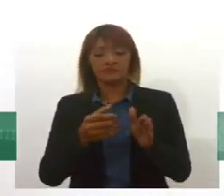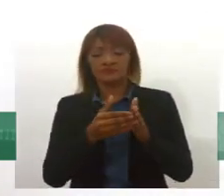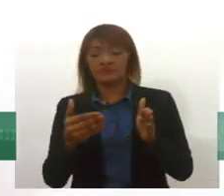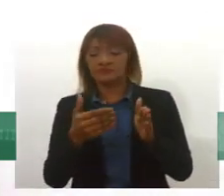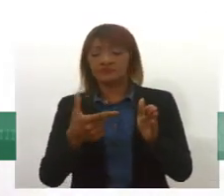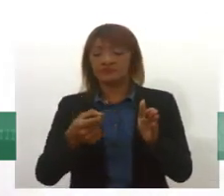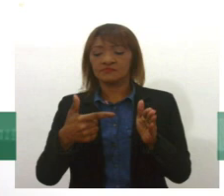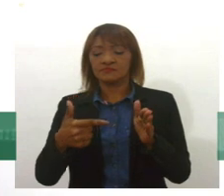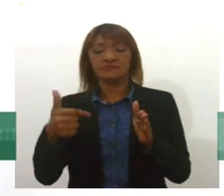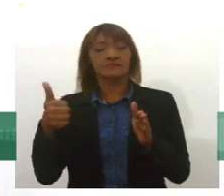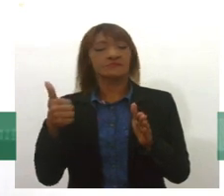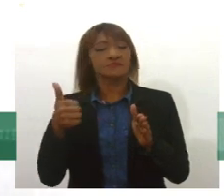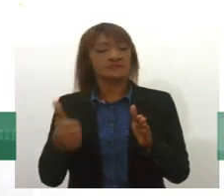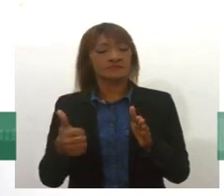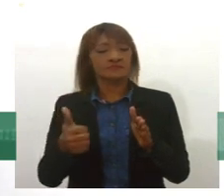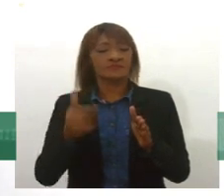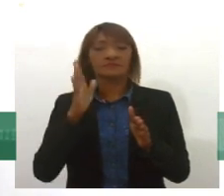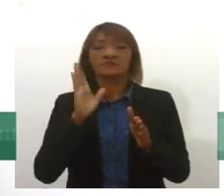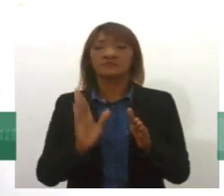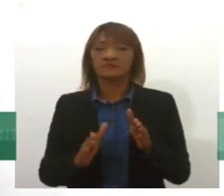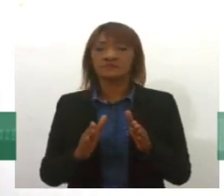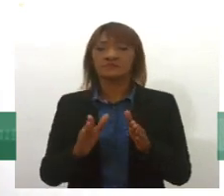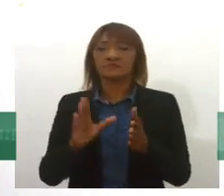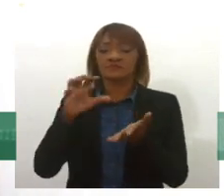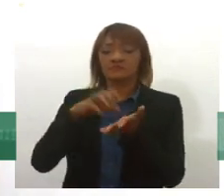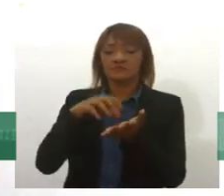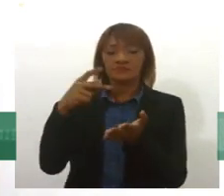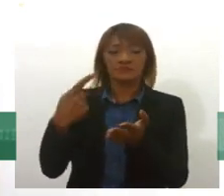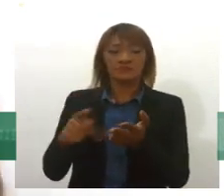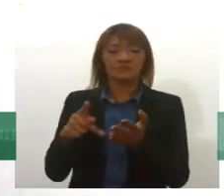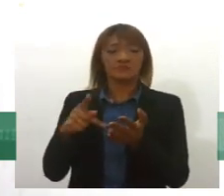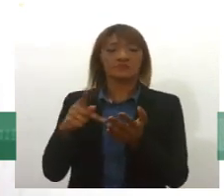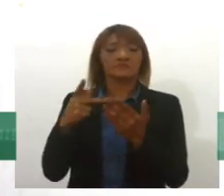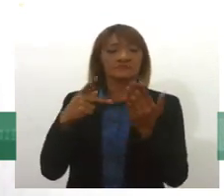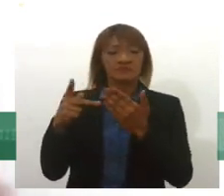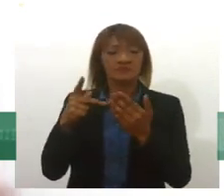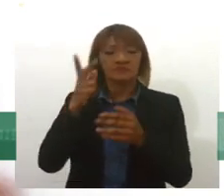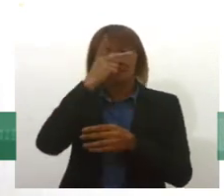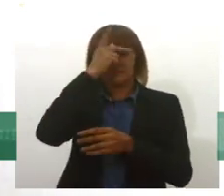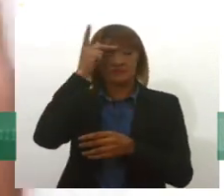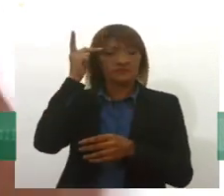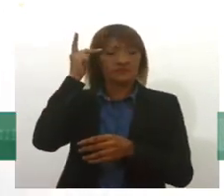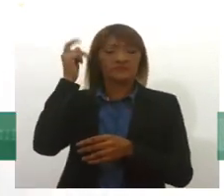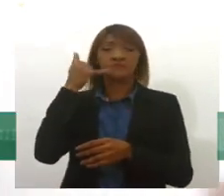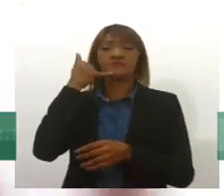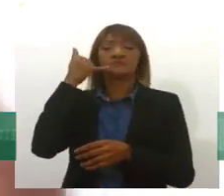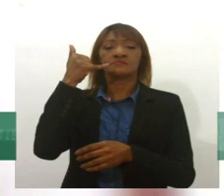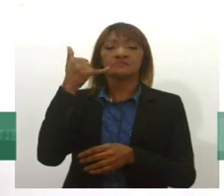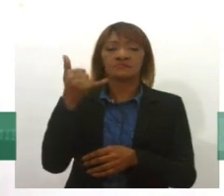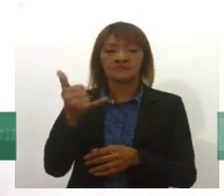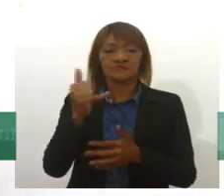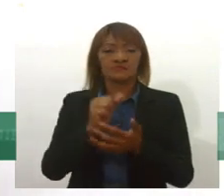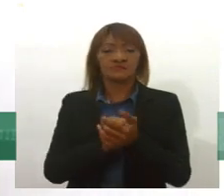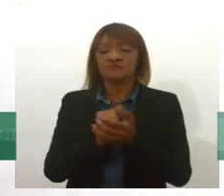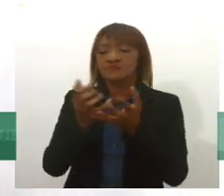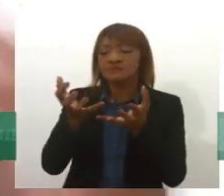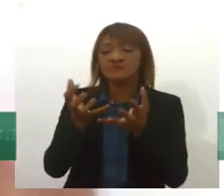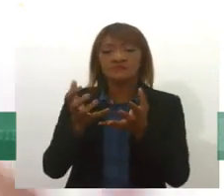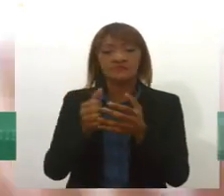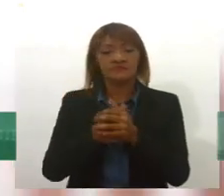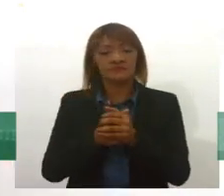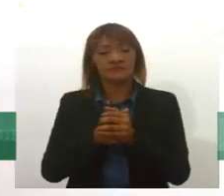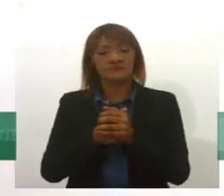a implementação do serviço de plantão psicológico, que é esse serviço em que a pessoa pode, liga espontaneamente em busca de um atendimento psicológico,